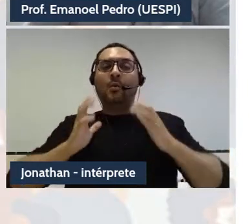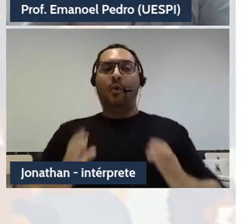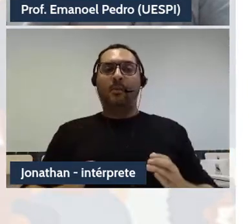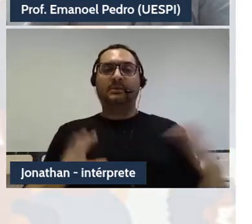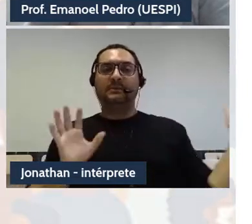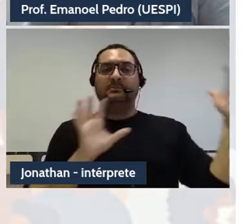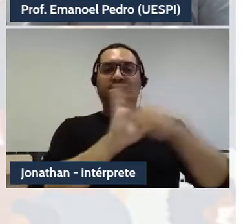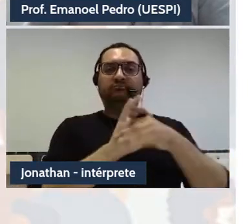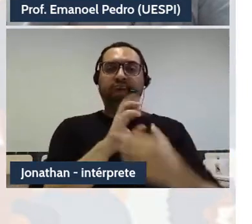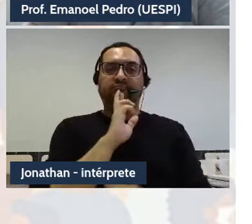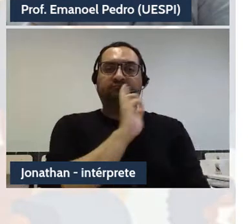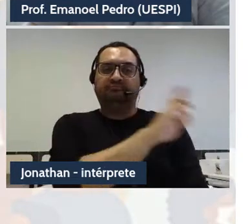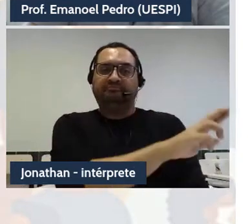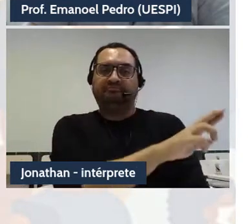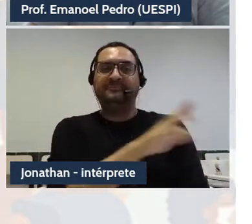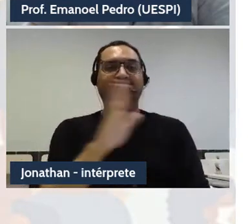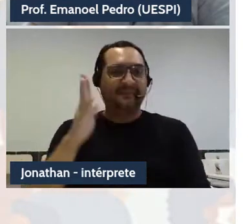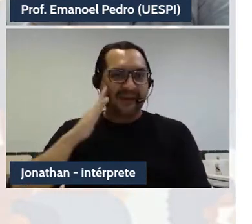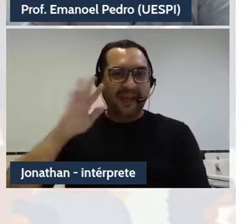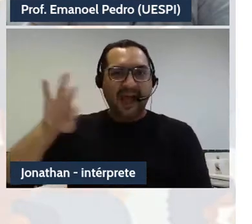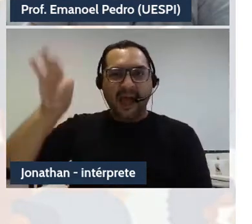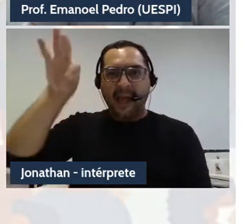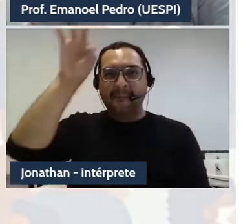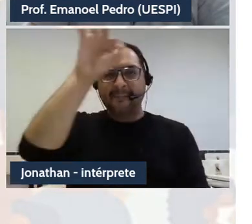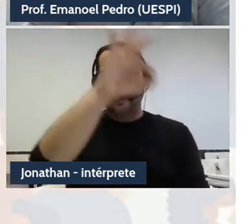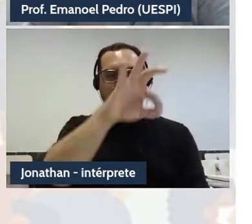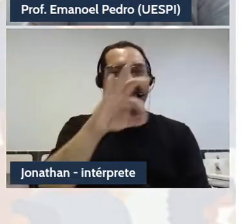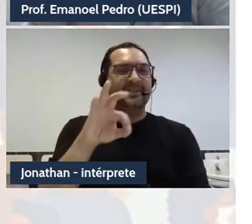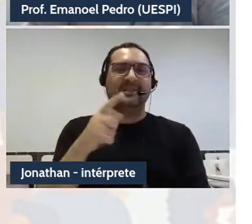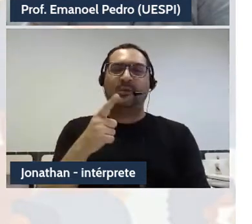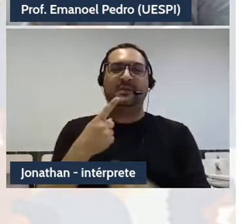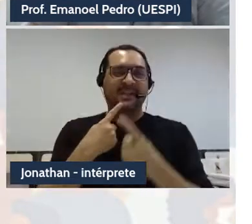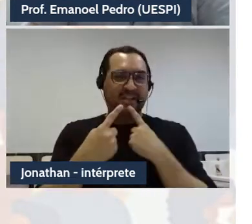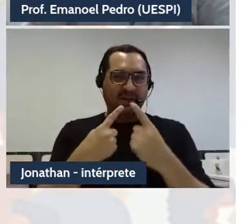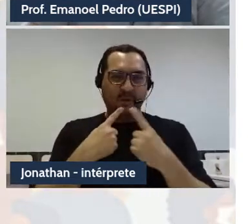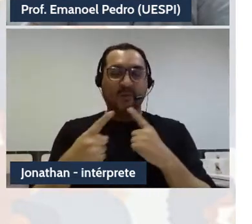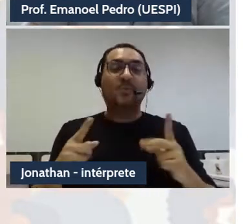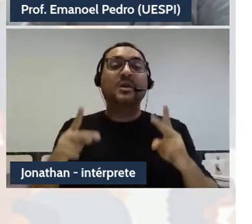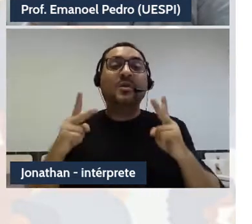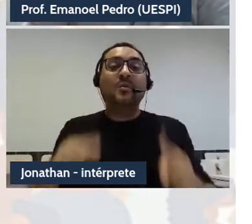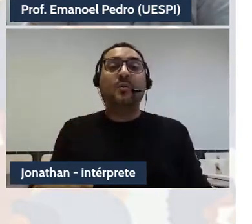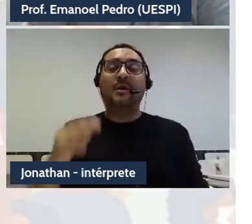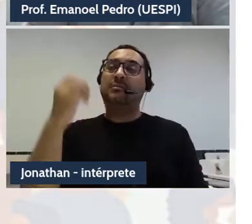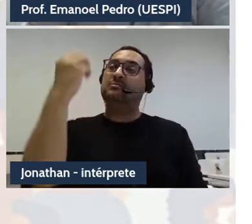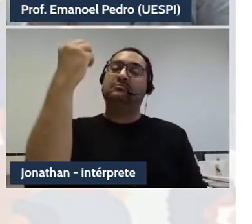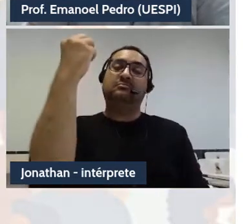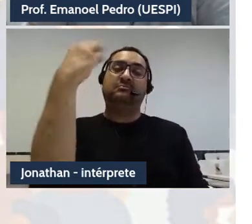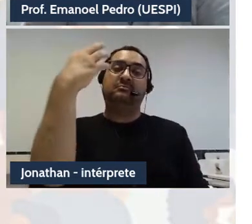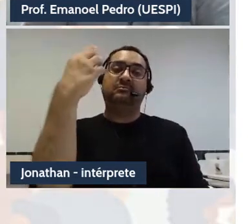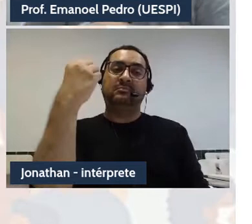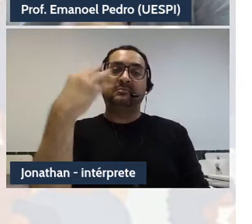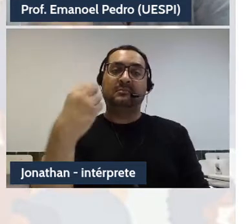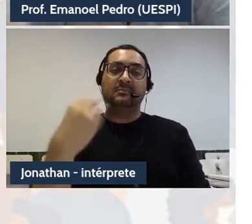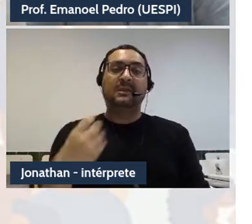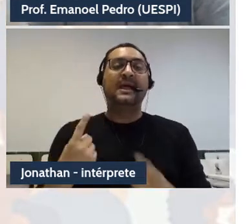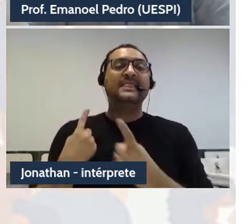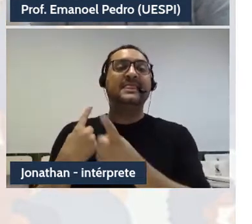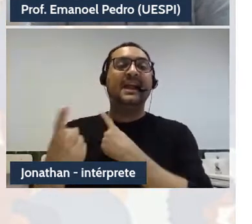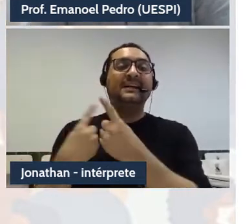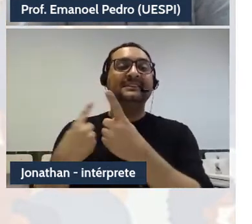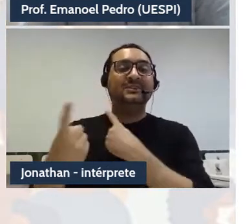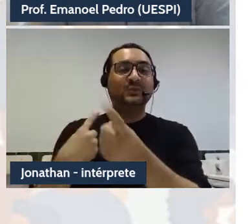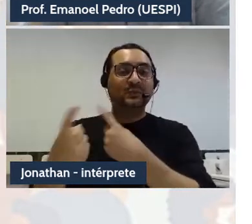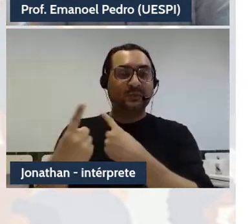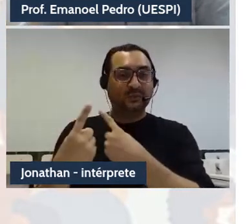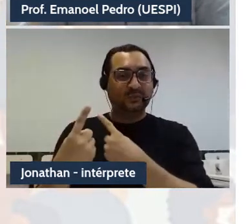nas abelhas não existe diálogo e como no código de trânsito, esperam do destinatário apenas um comportamento. Esse aqui vai ser um